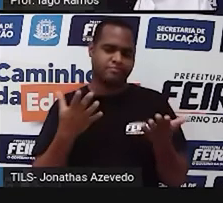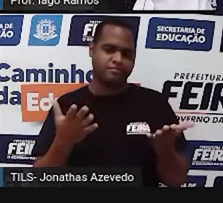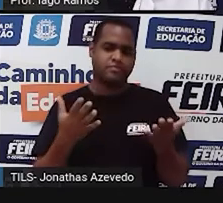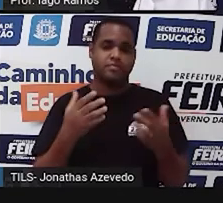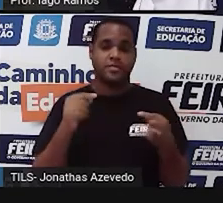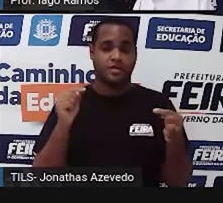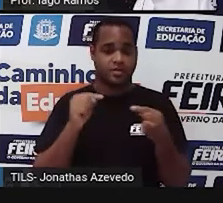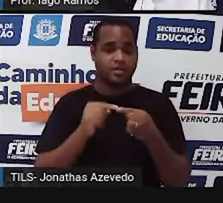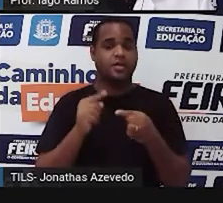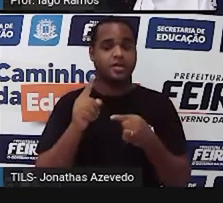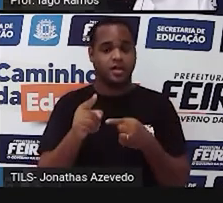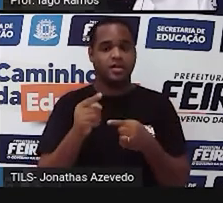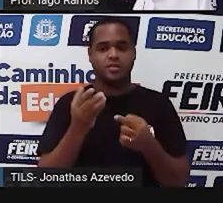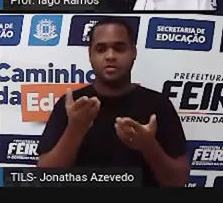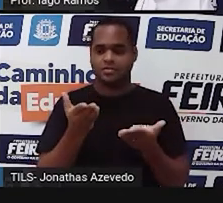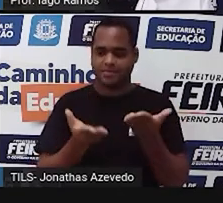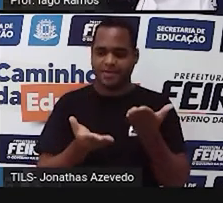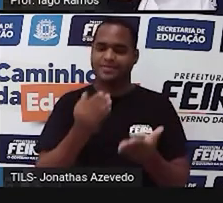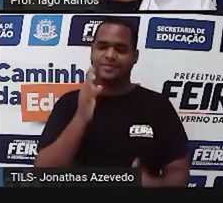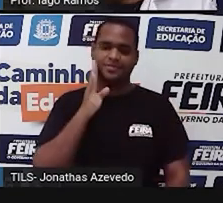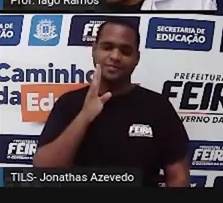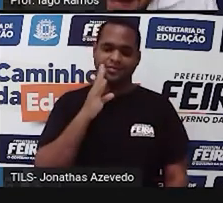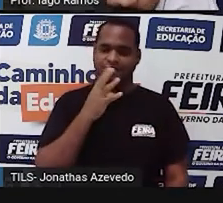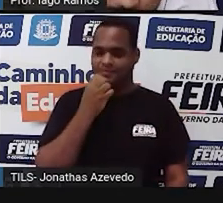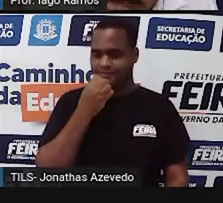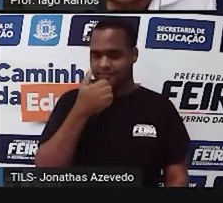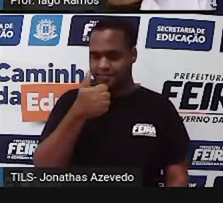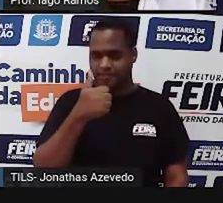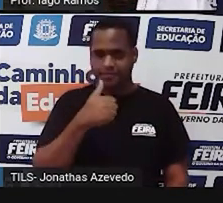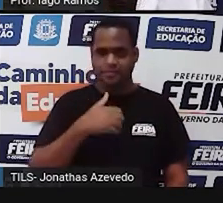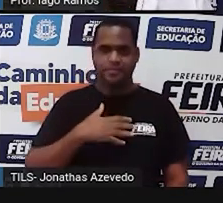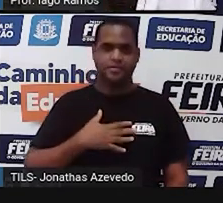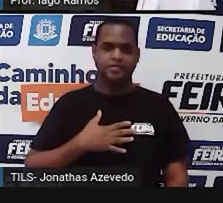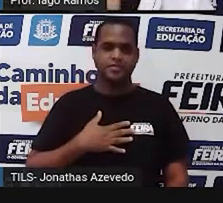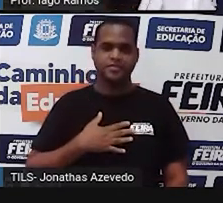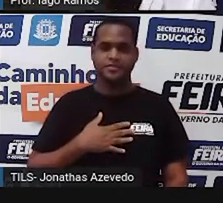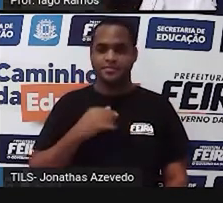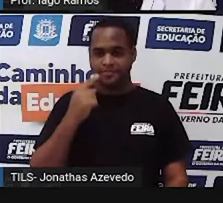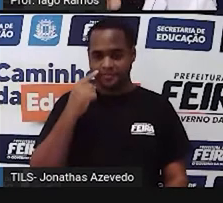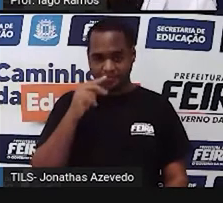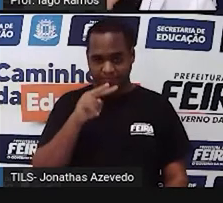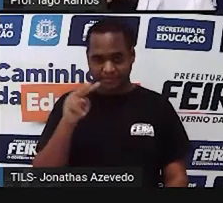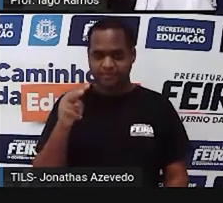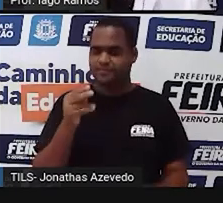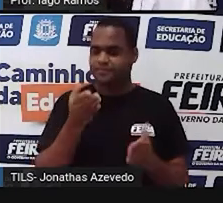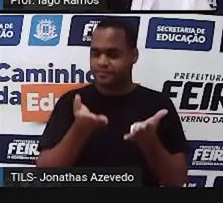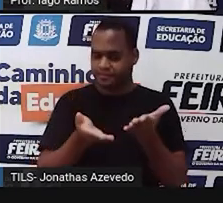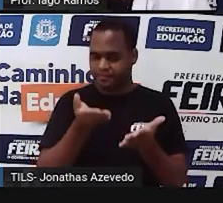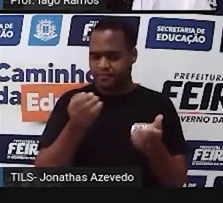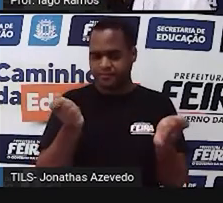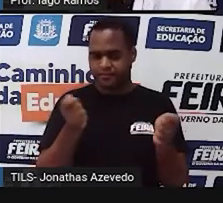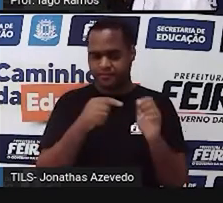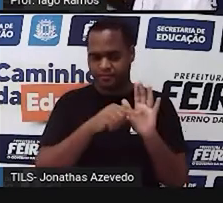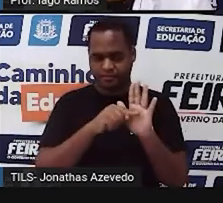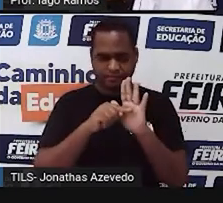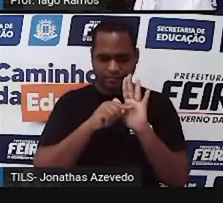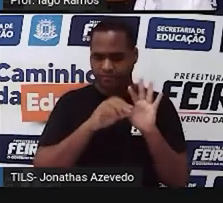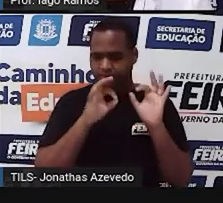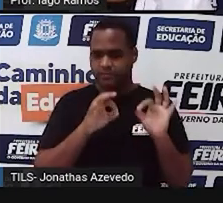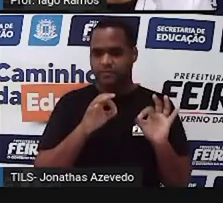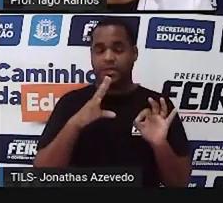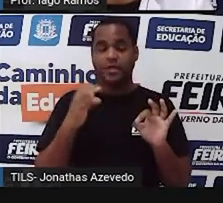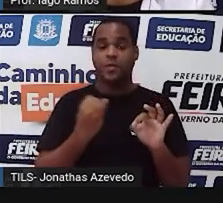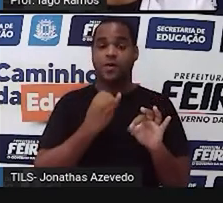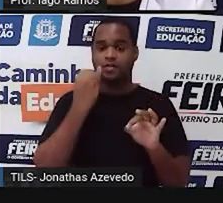essa aí é uma balança bem legal. E olha só, essa balança nos ajuda a aprender uma coisa muito